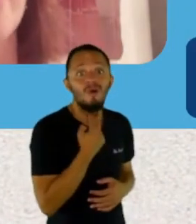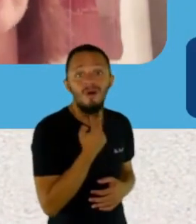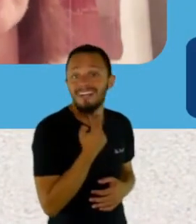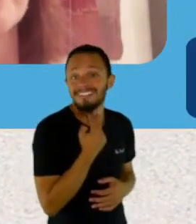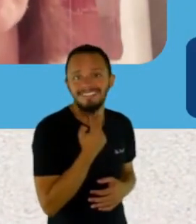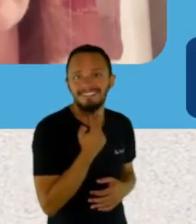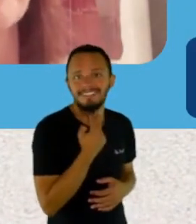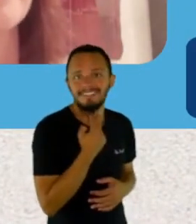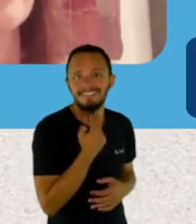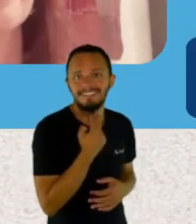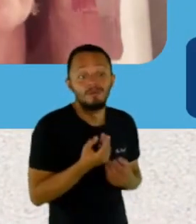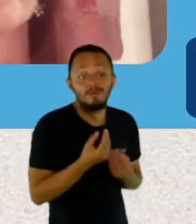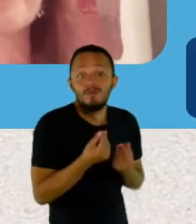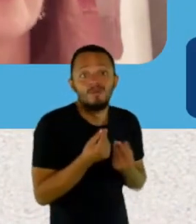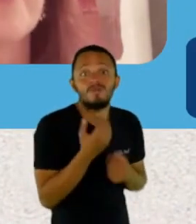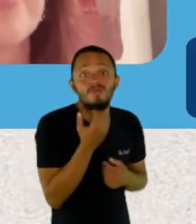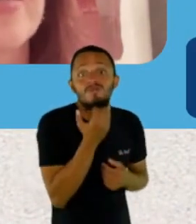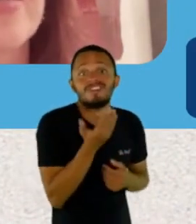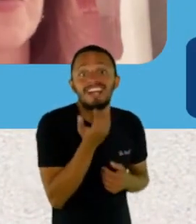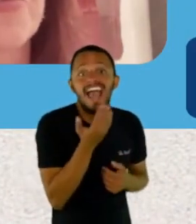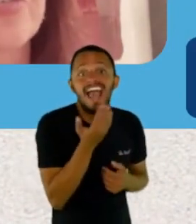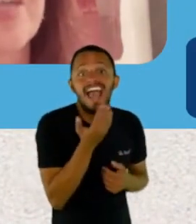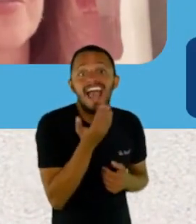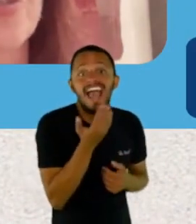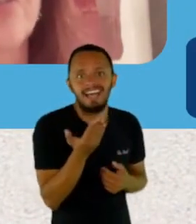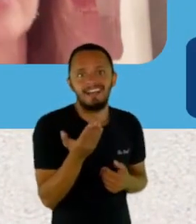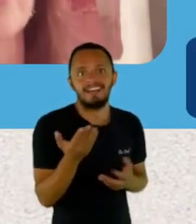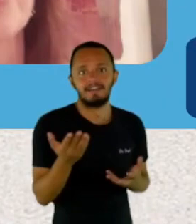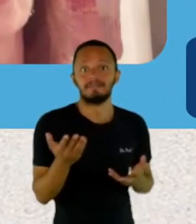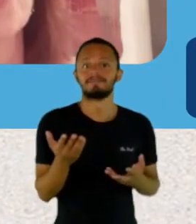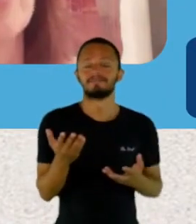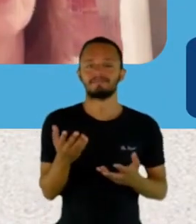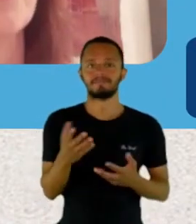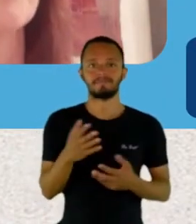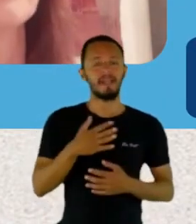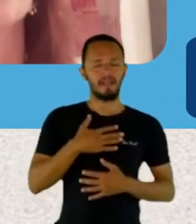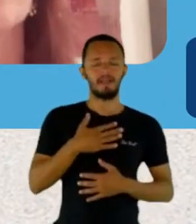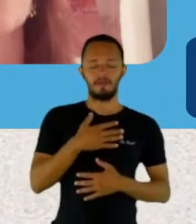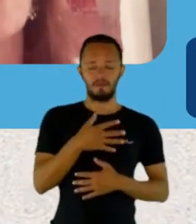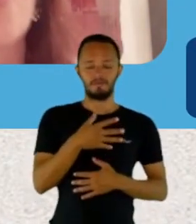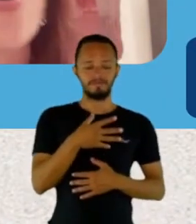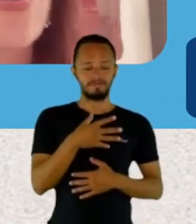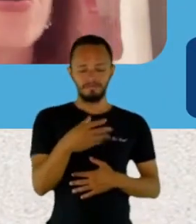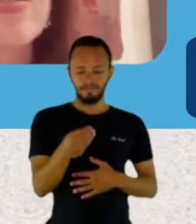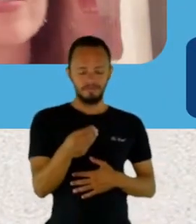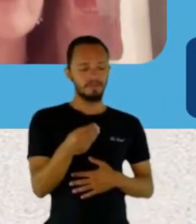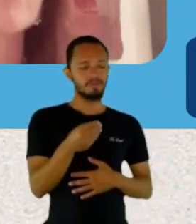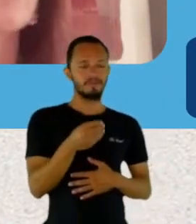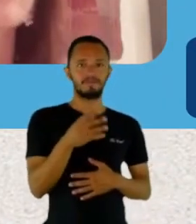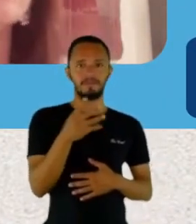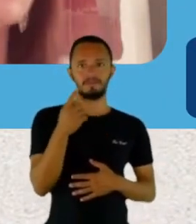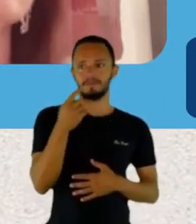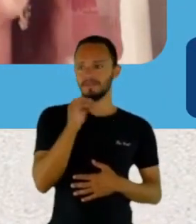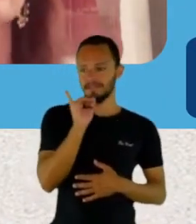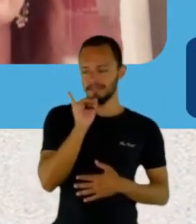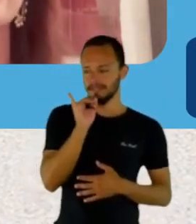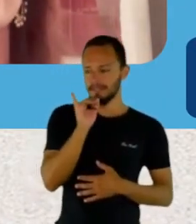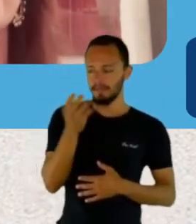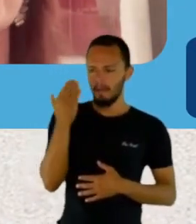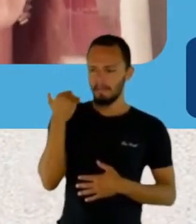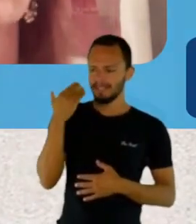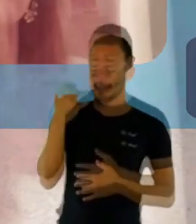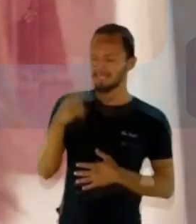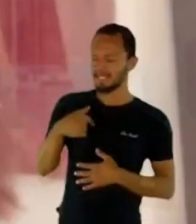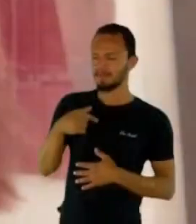não... Menina, a primeira vez que eu fui no cinema sozinha sem meus filhos, eu senti uma culpa horrorosa. Como é que eu tô aqui